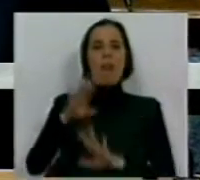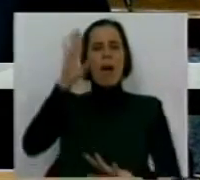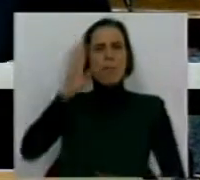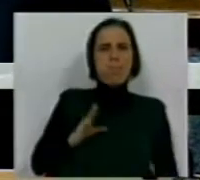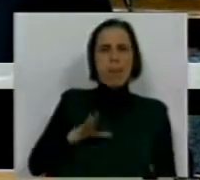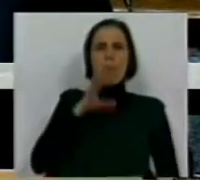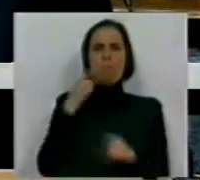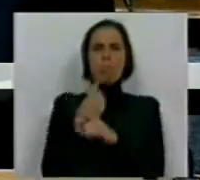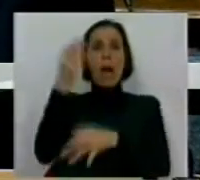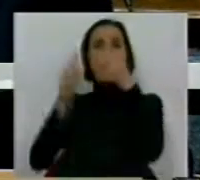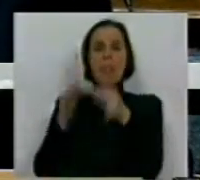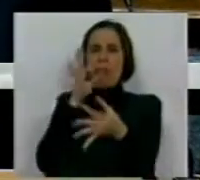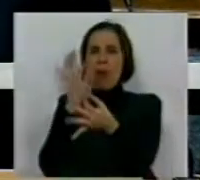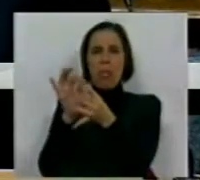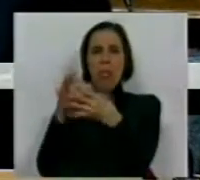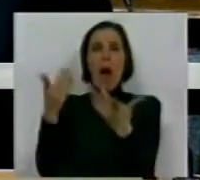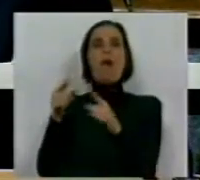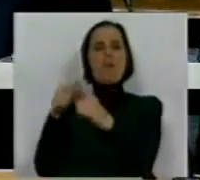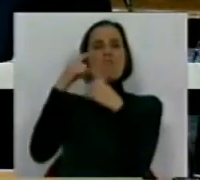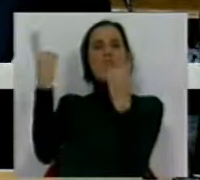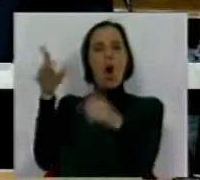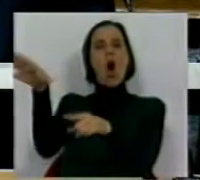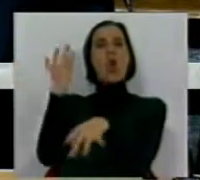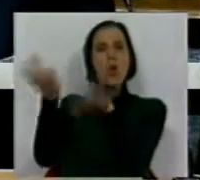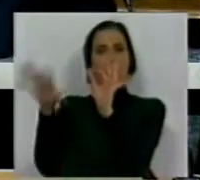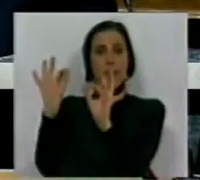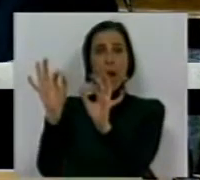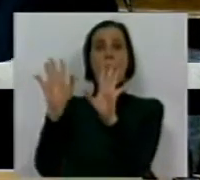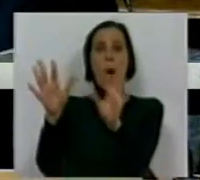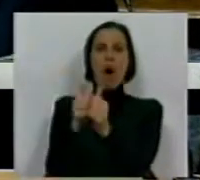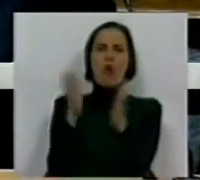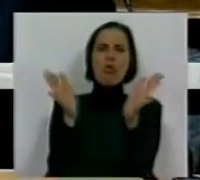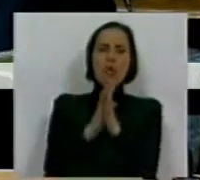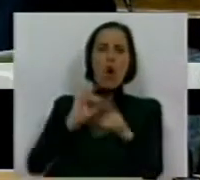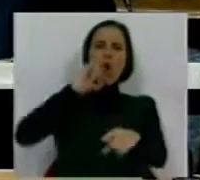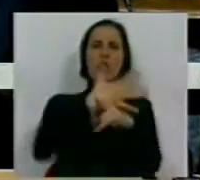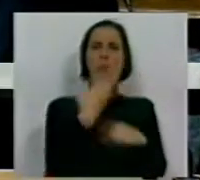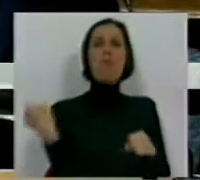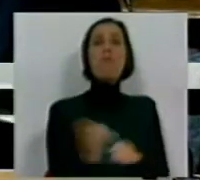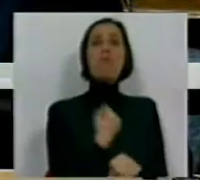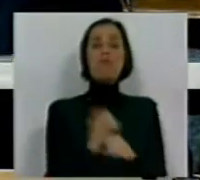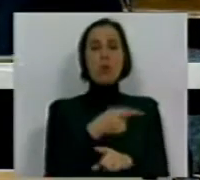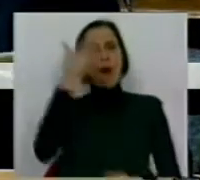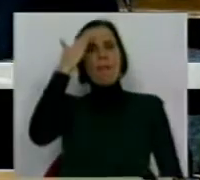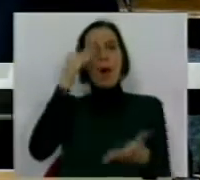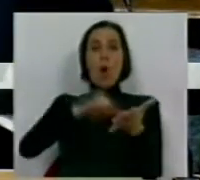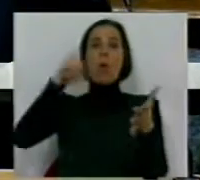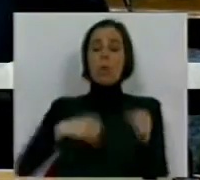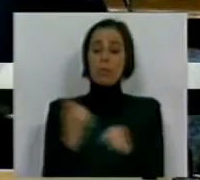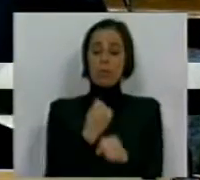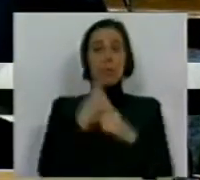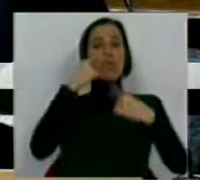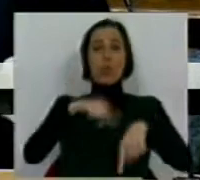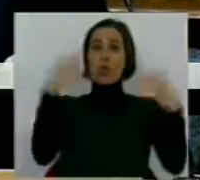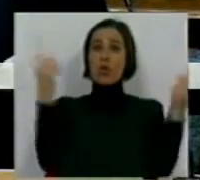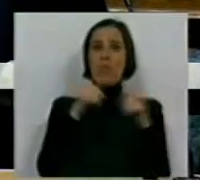Segurança, aos Tribunais e pouco mais, o vínculo público de nomeação, sendo que em todas as restantes funções se estipula o contrato de trabalho em funções